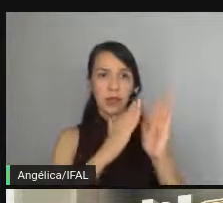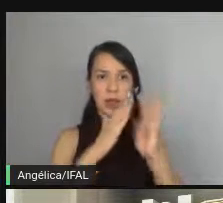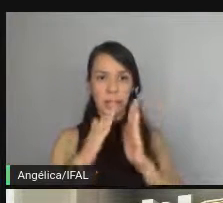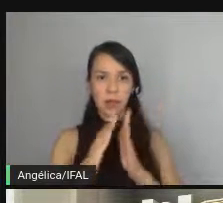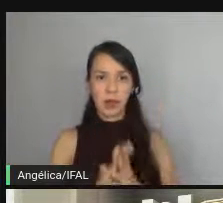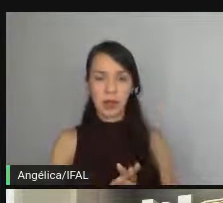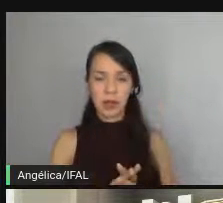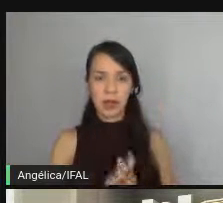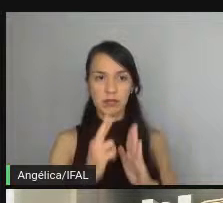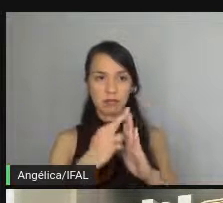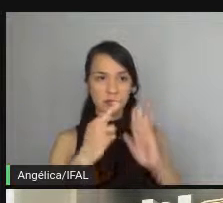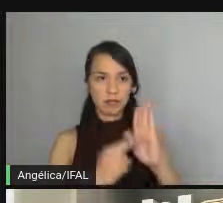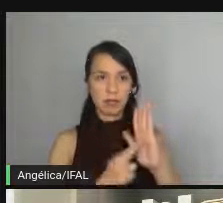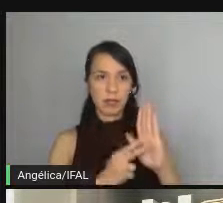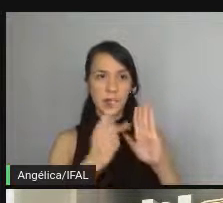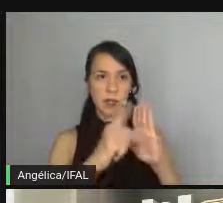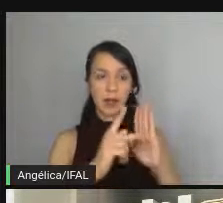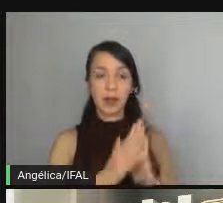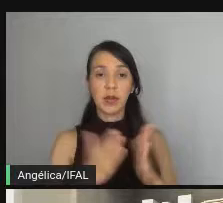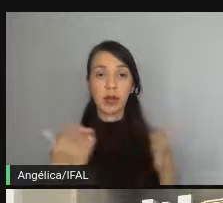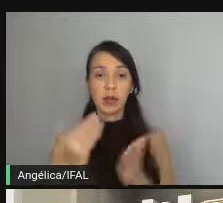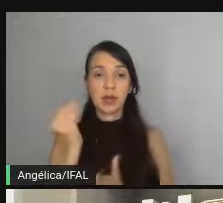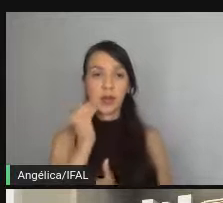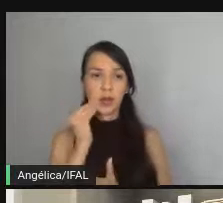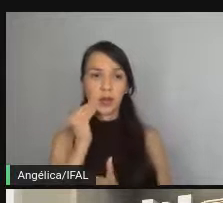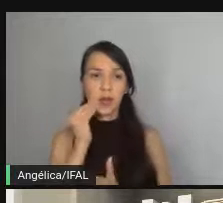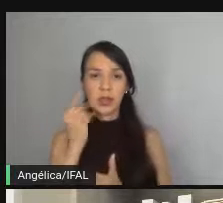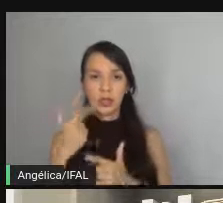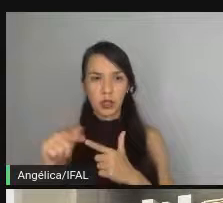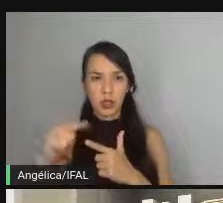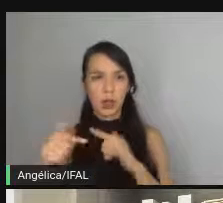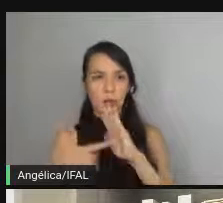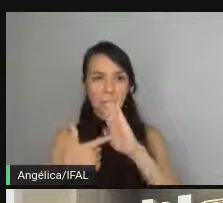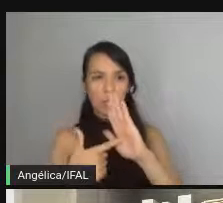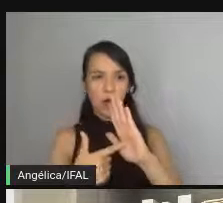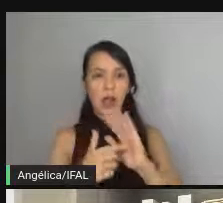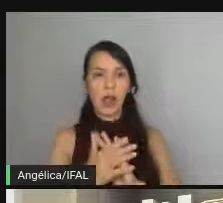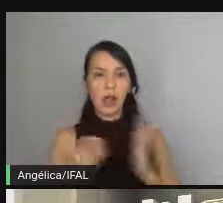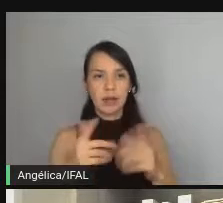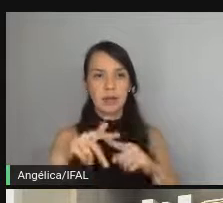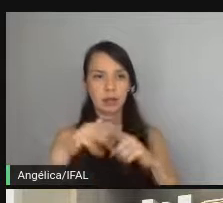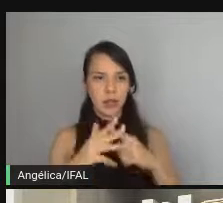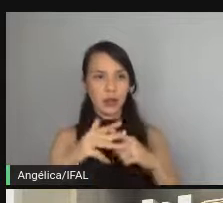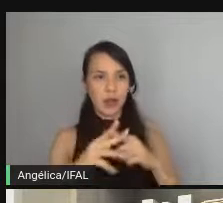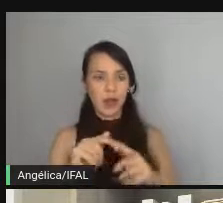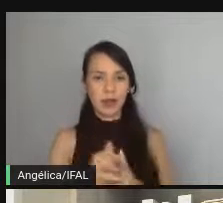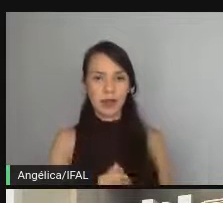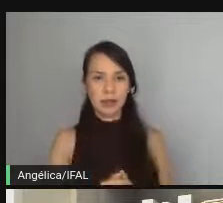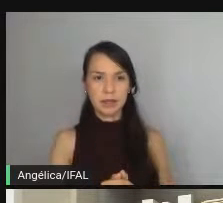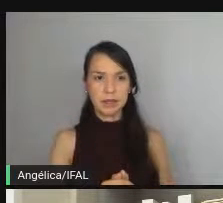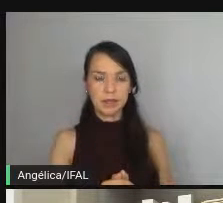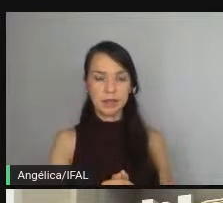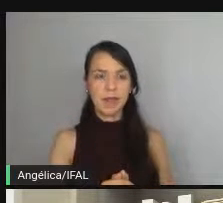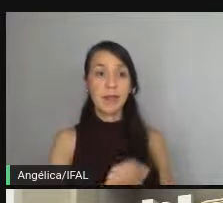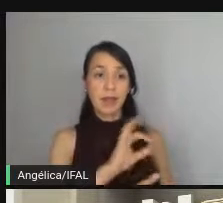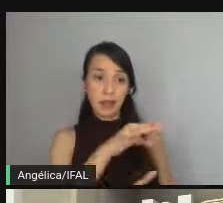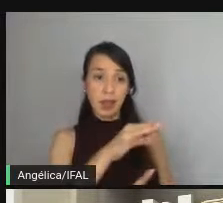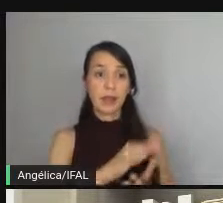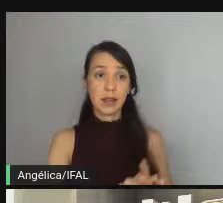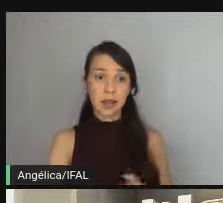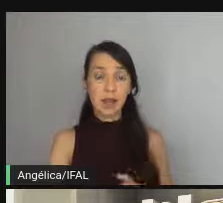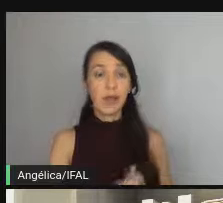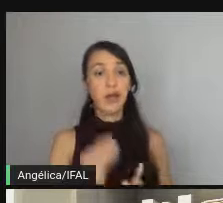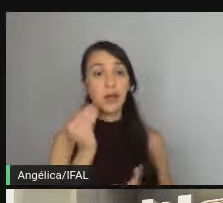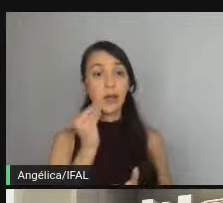biblioteca padrão então agora que a gente tem o teste falhando né professor agora a gente vai consertar a implementação exatamente o